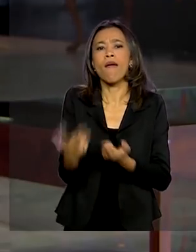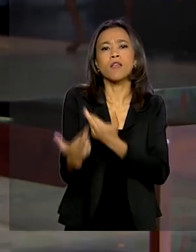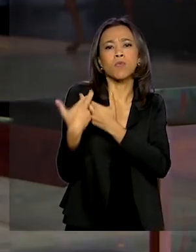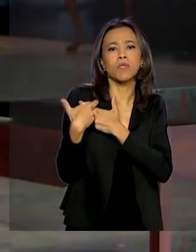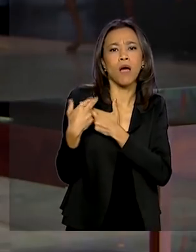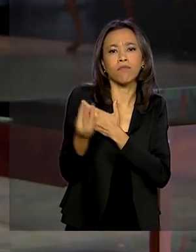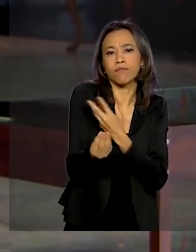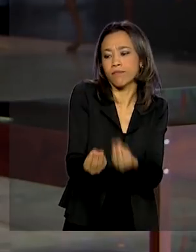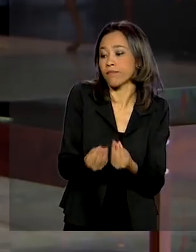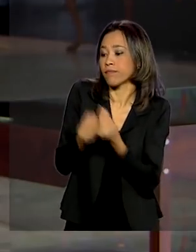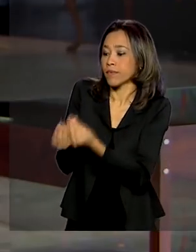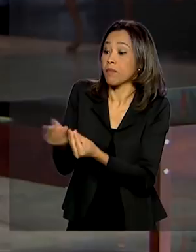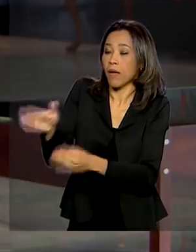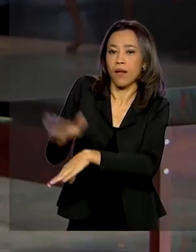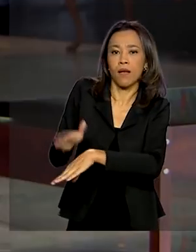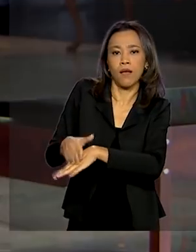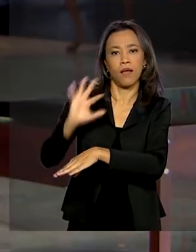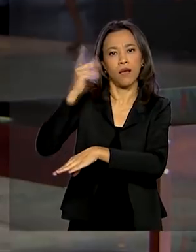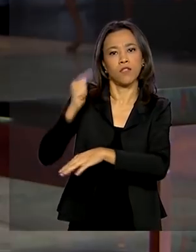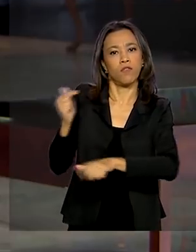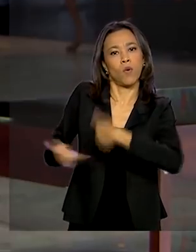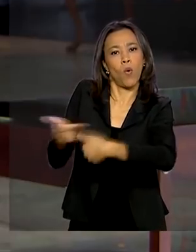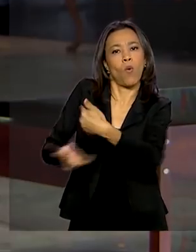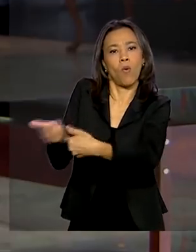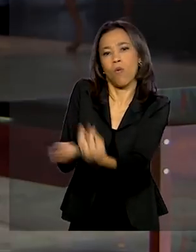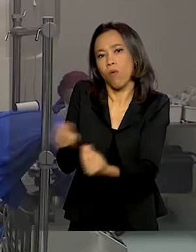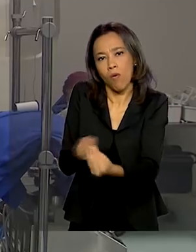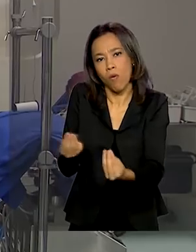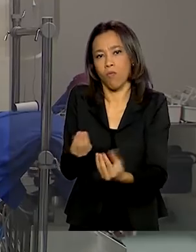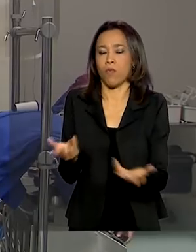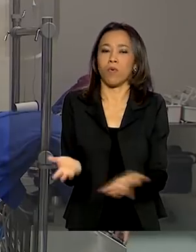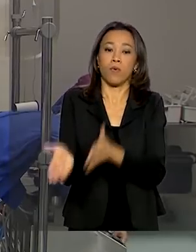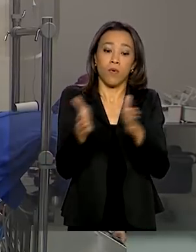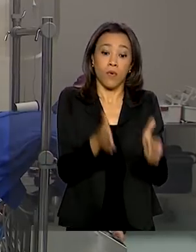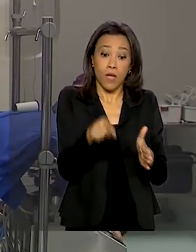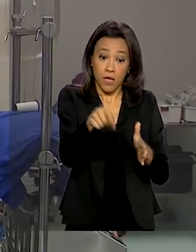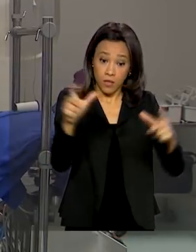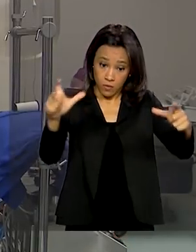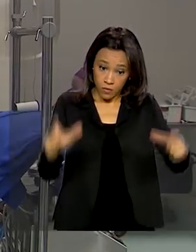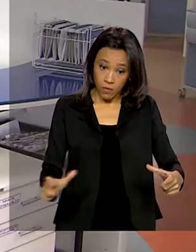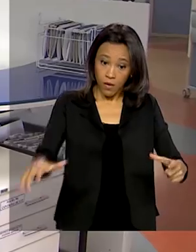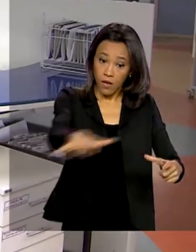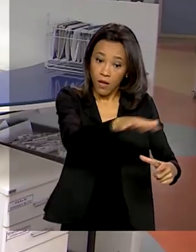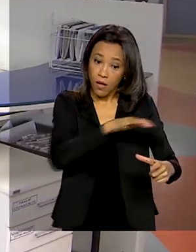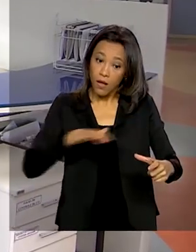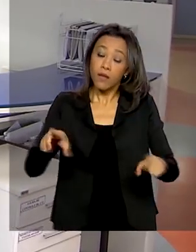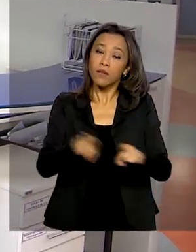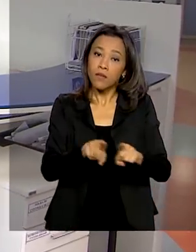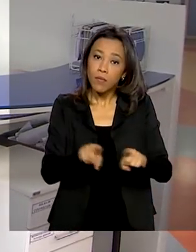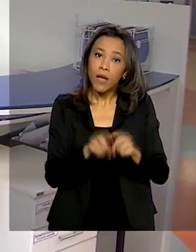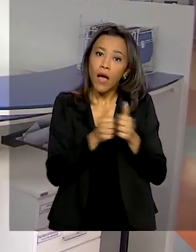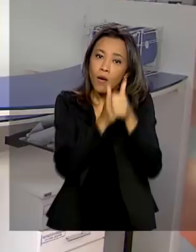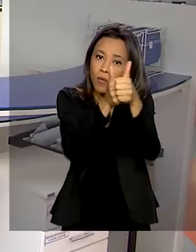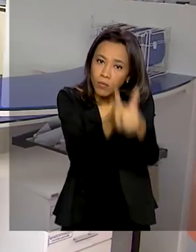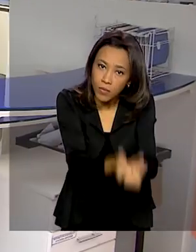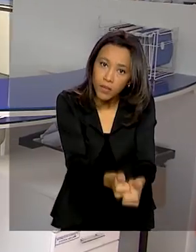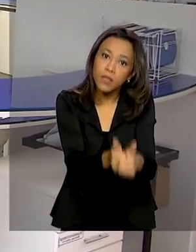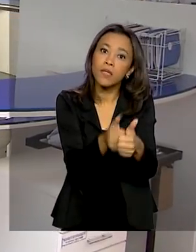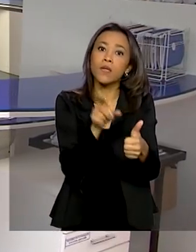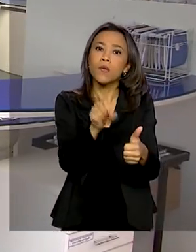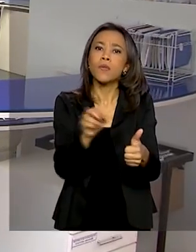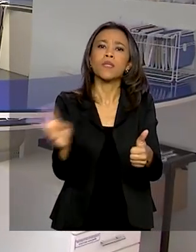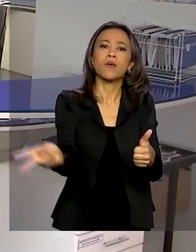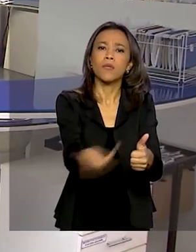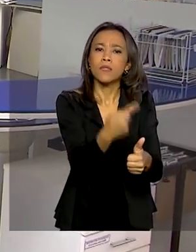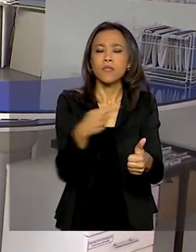criarem saídas adaptadas à realidade brasileira. O centro ainda acompanha esses serviços essenciais, conforme determinação